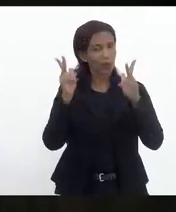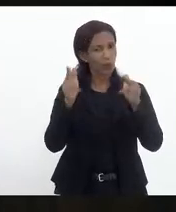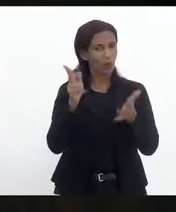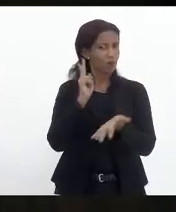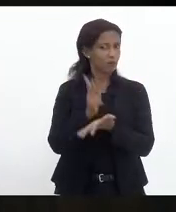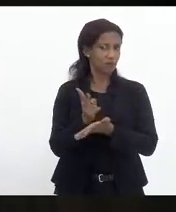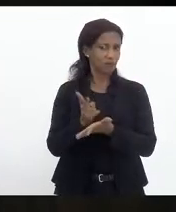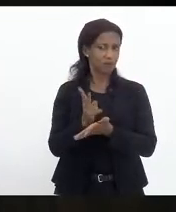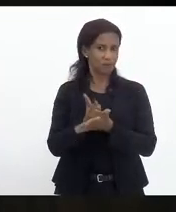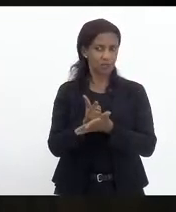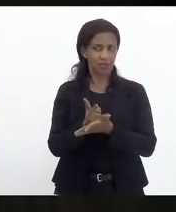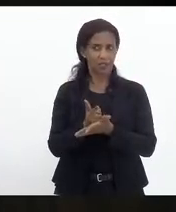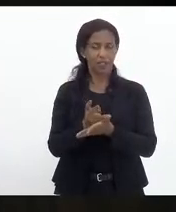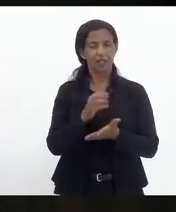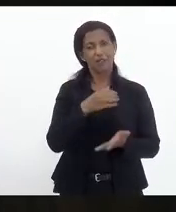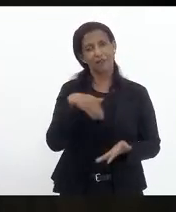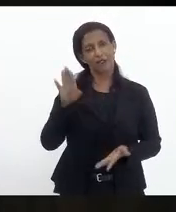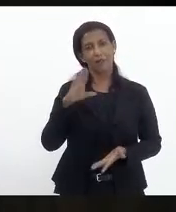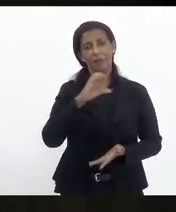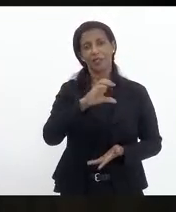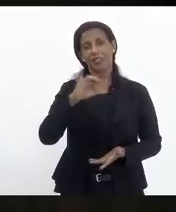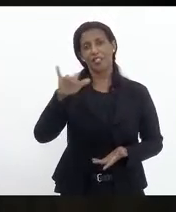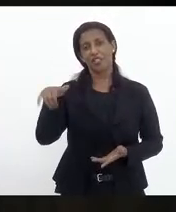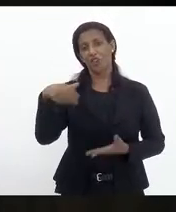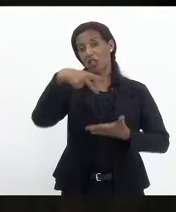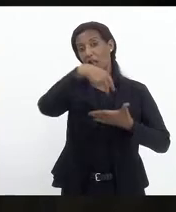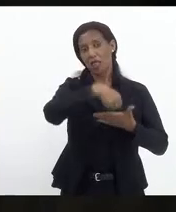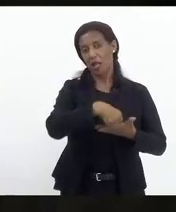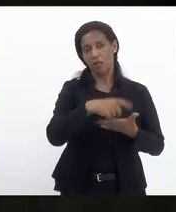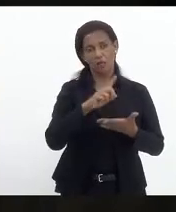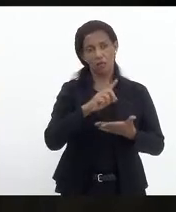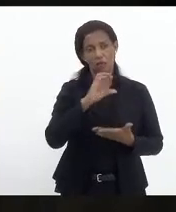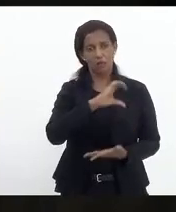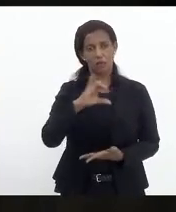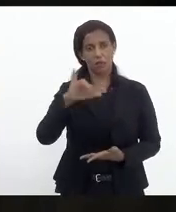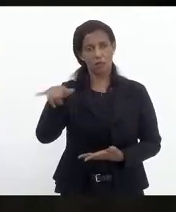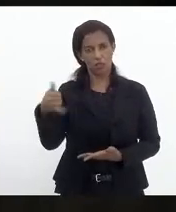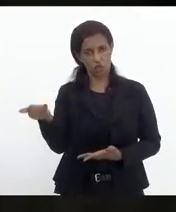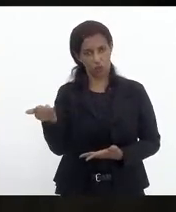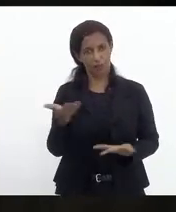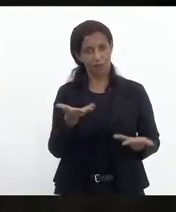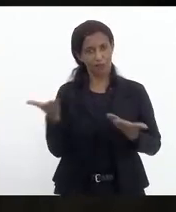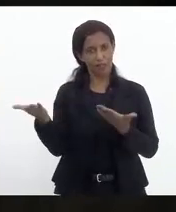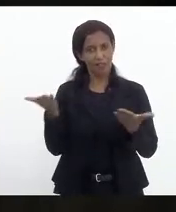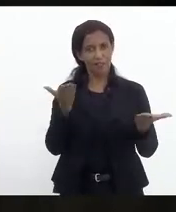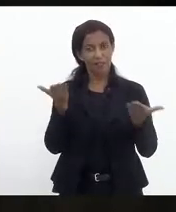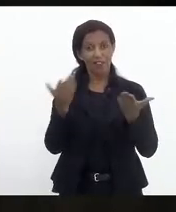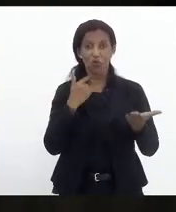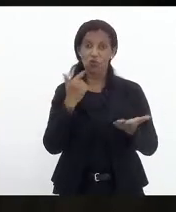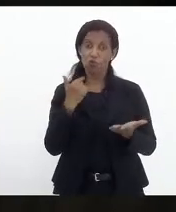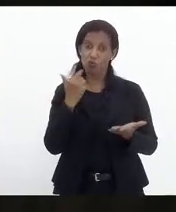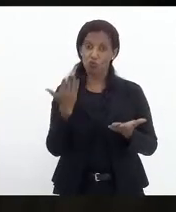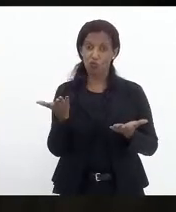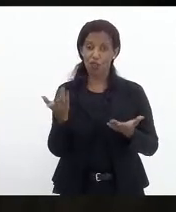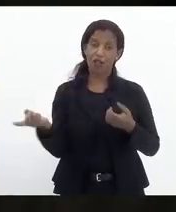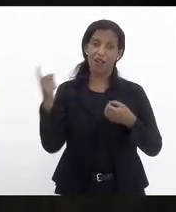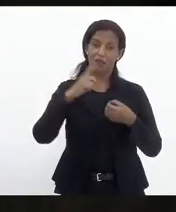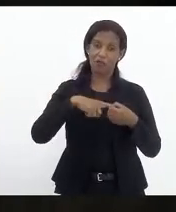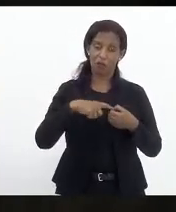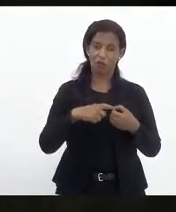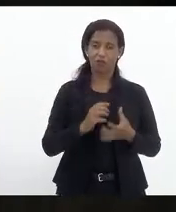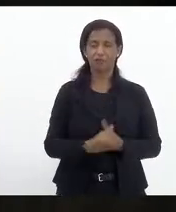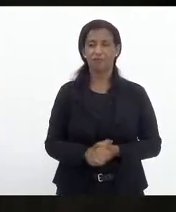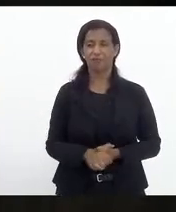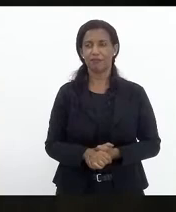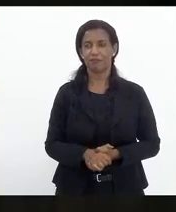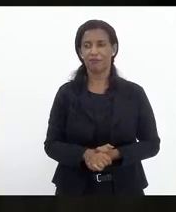tem remetido à CCJ ao invés de anexar remete à CCJ tira a dúvida qualquer coisa volta na próxima semana